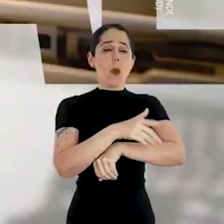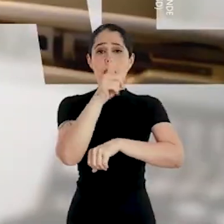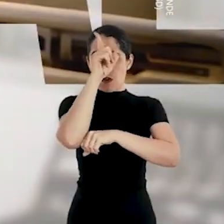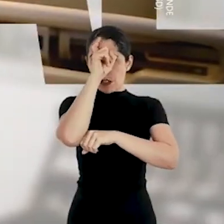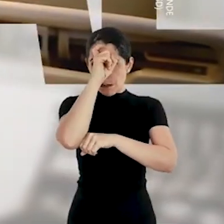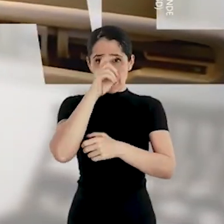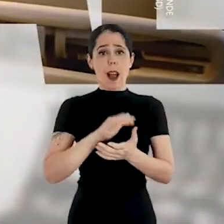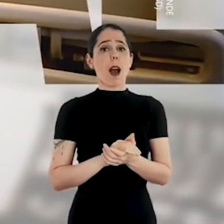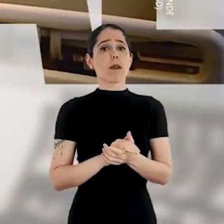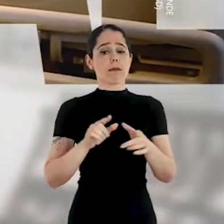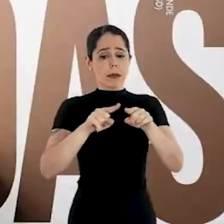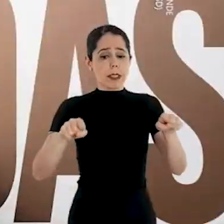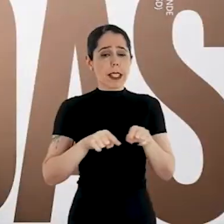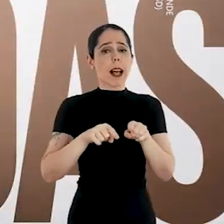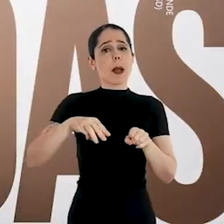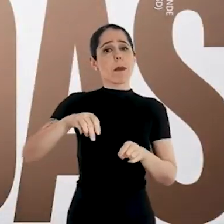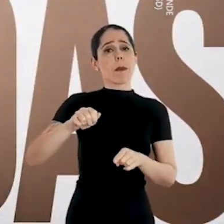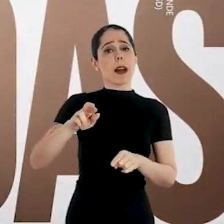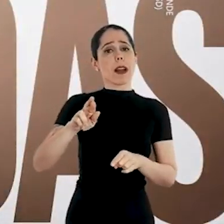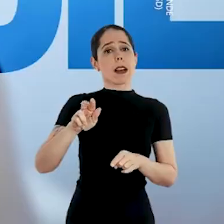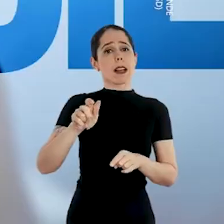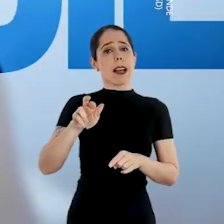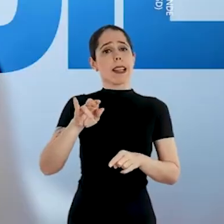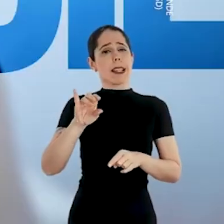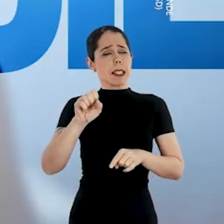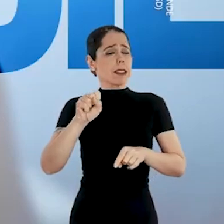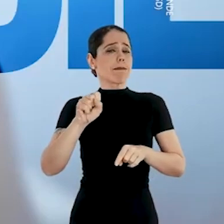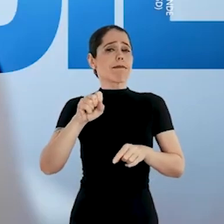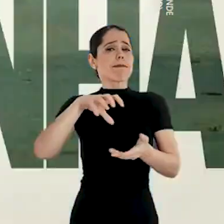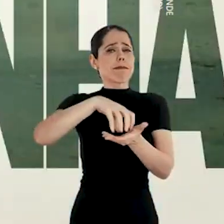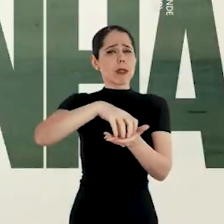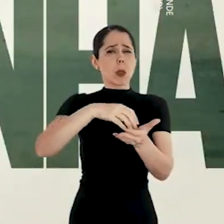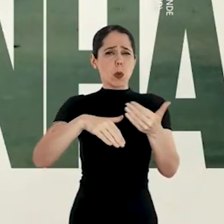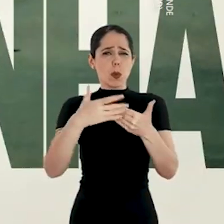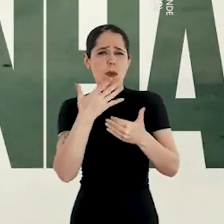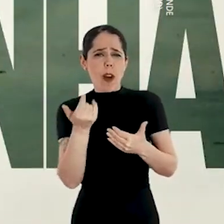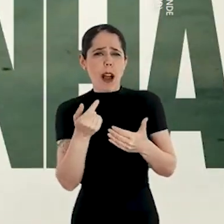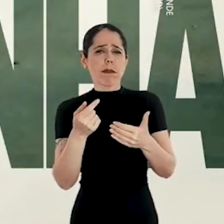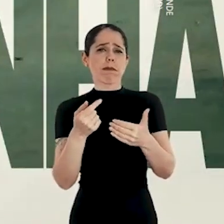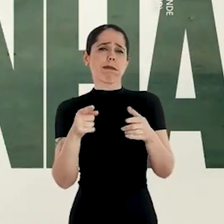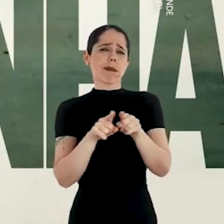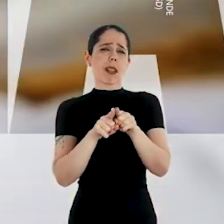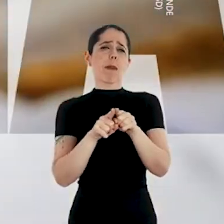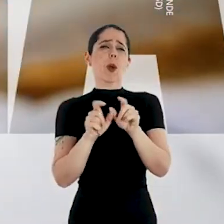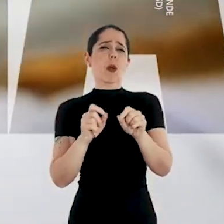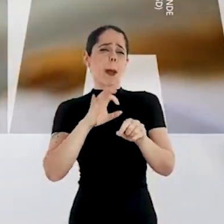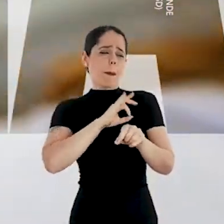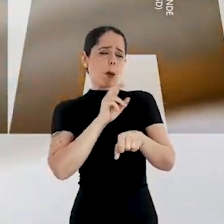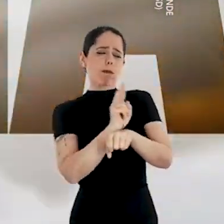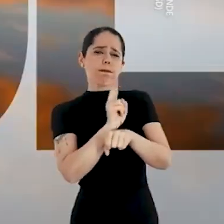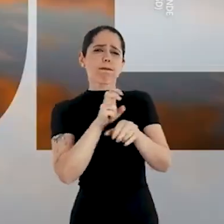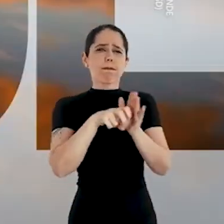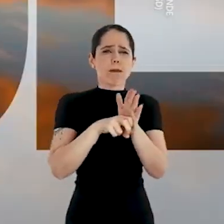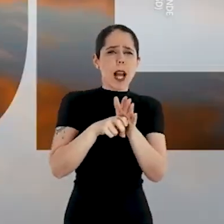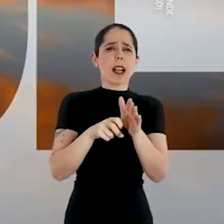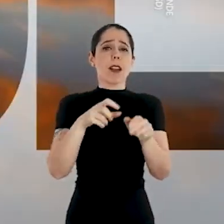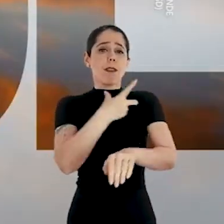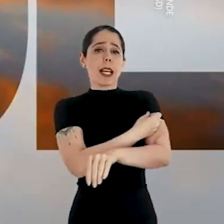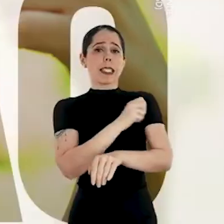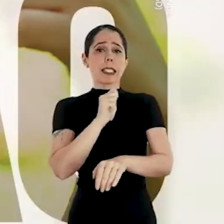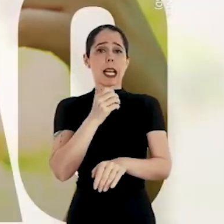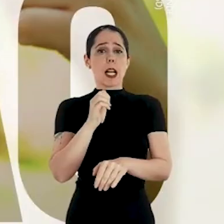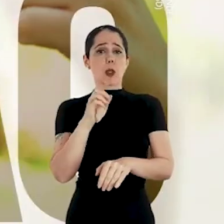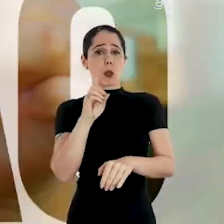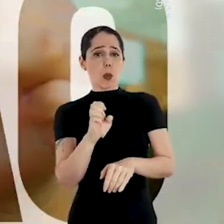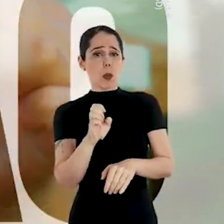rua, hospital, sala das margaridas, tudo fácil, patrulhas Maria da Penha, vacina, açude,